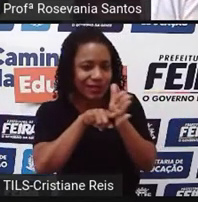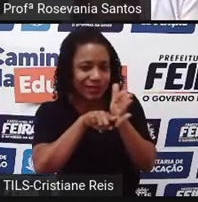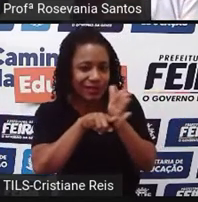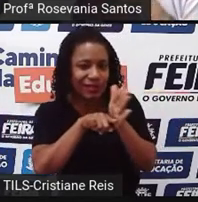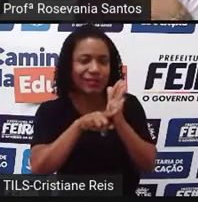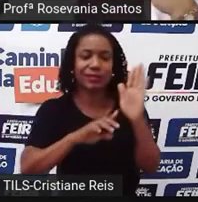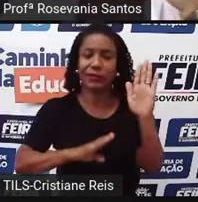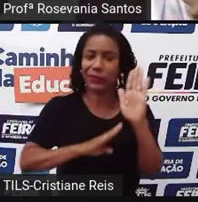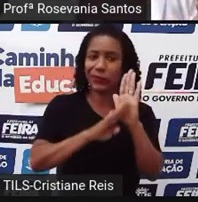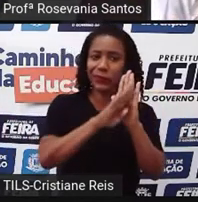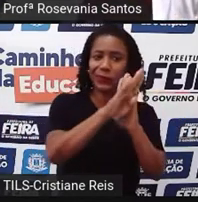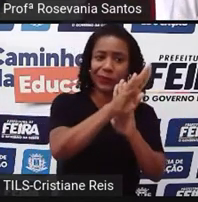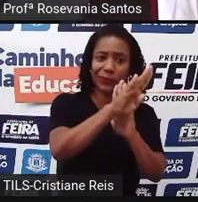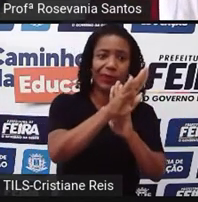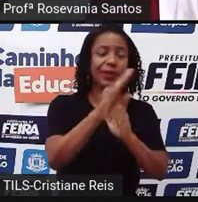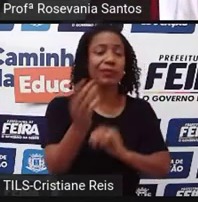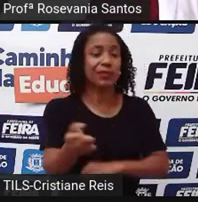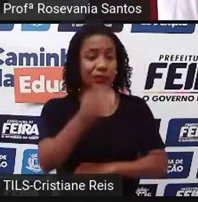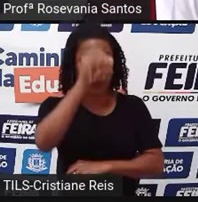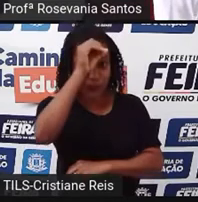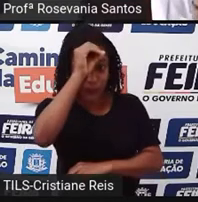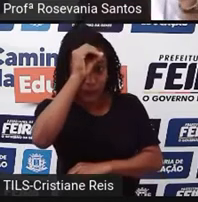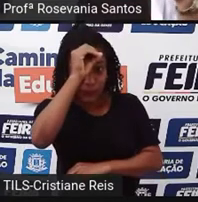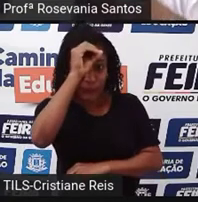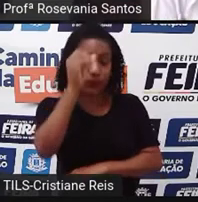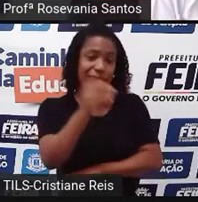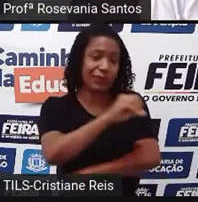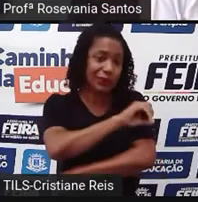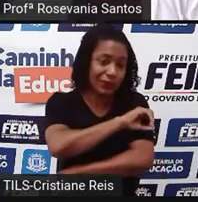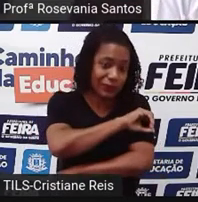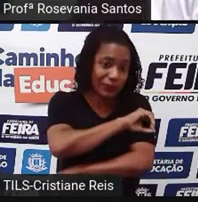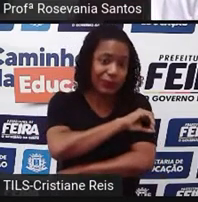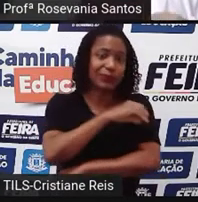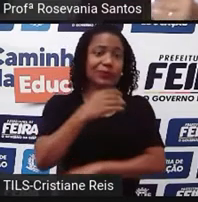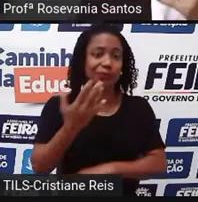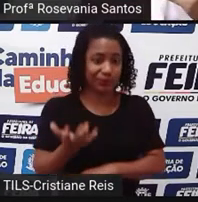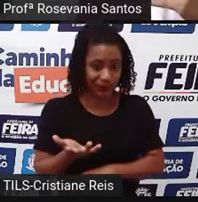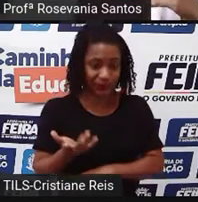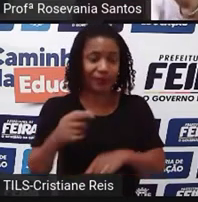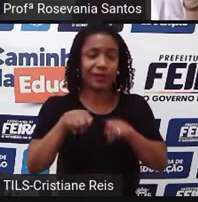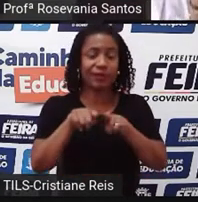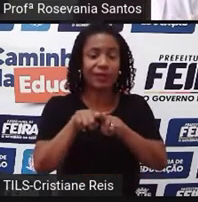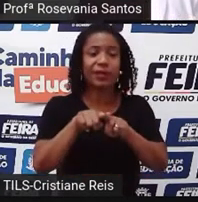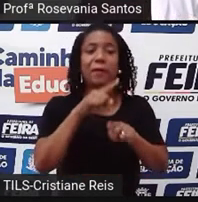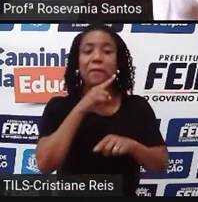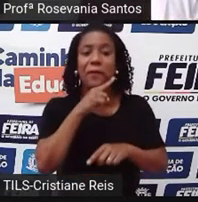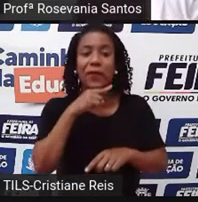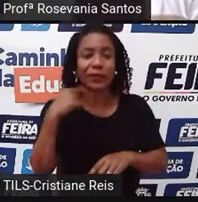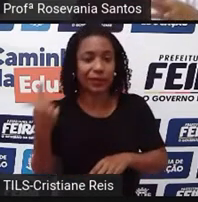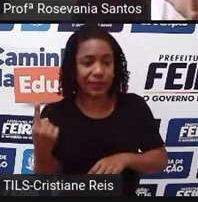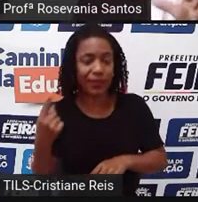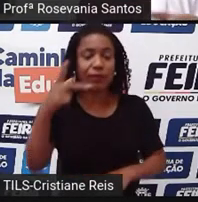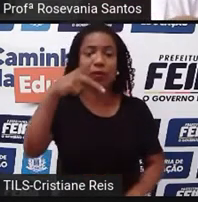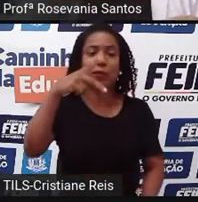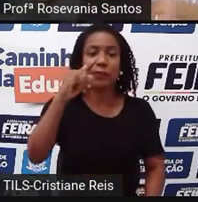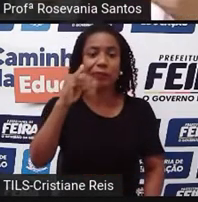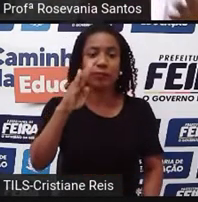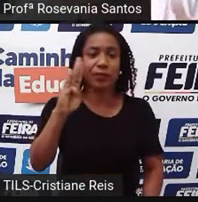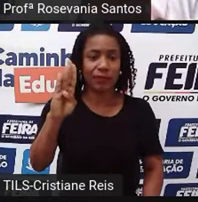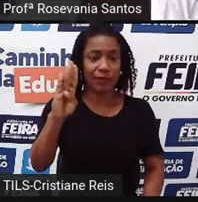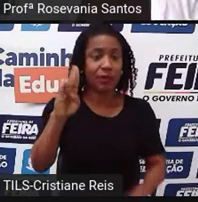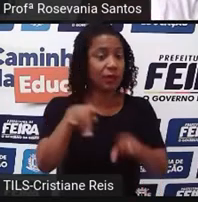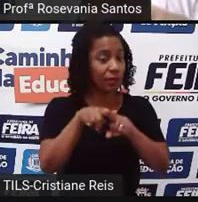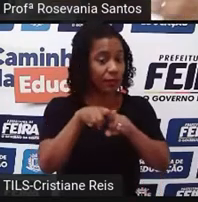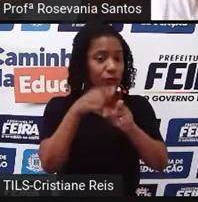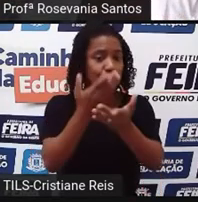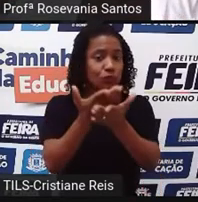a taxa de analfabetos, a taxa de natalidade, de mortalidade, né? O PIB do país, ele também